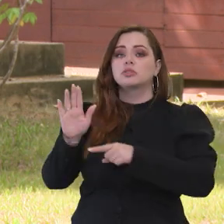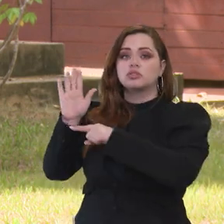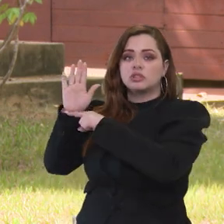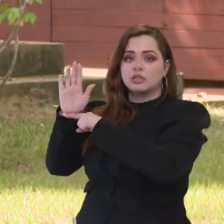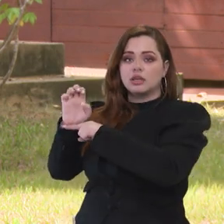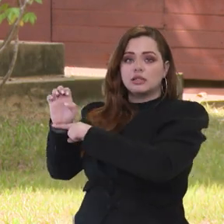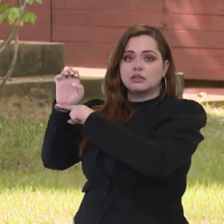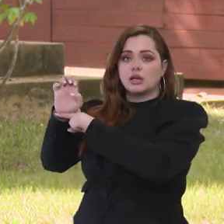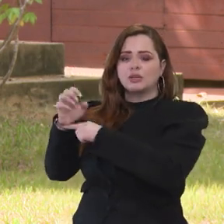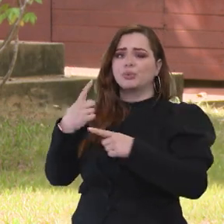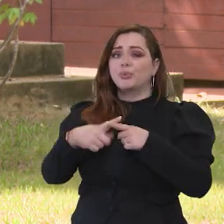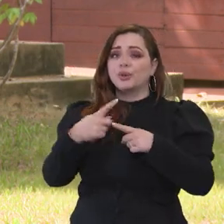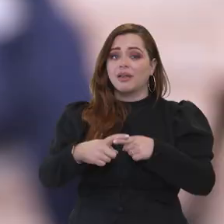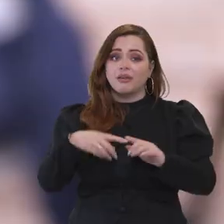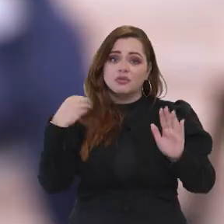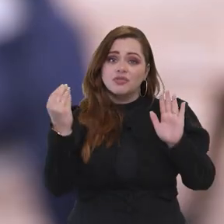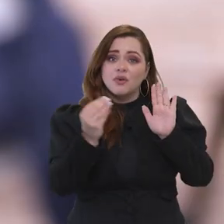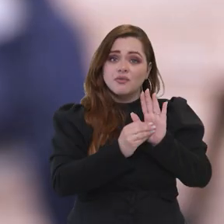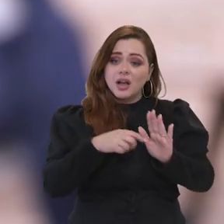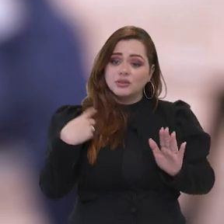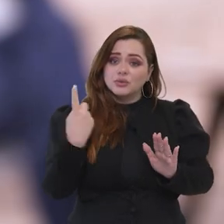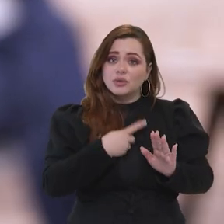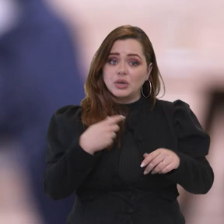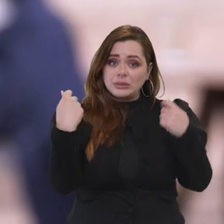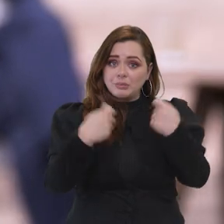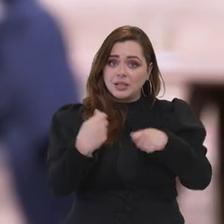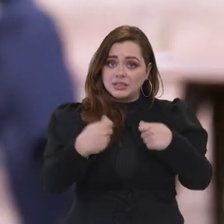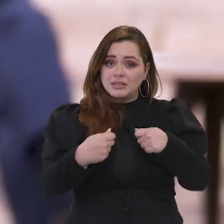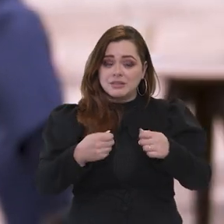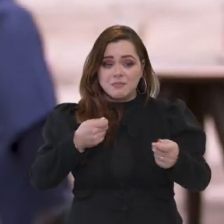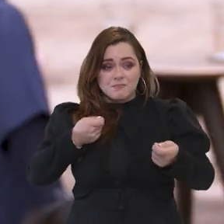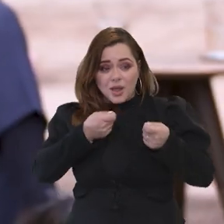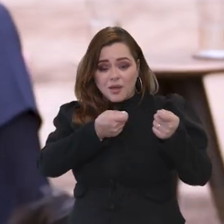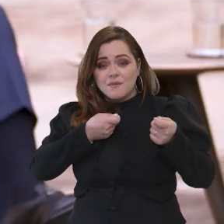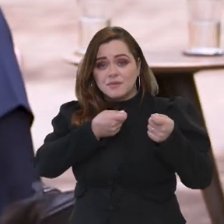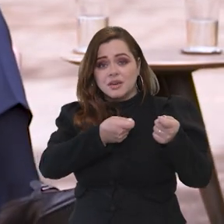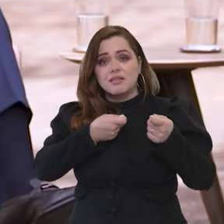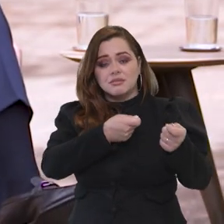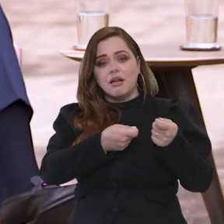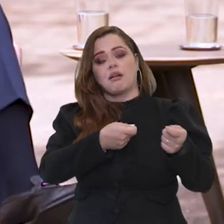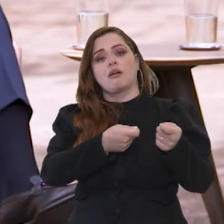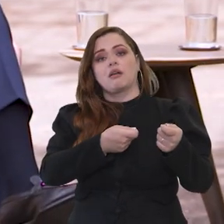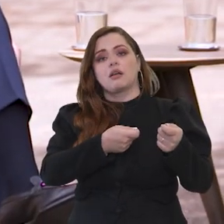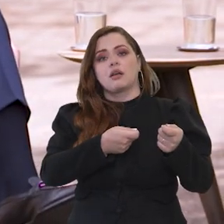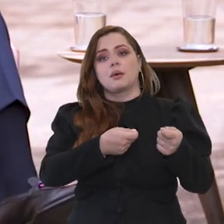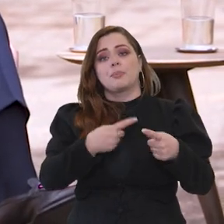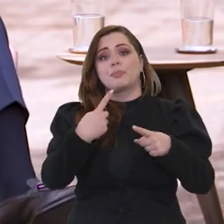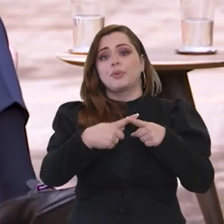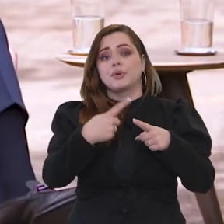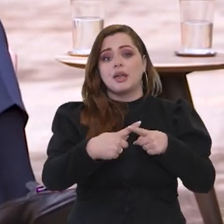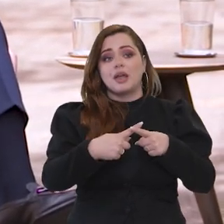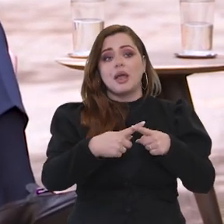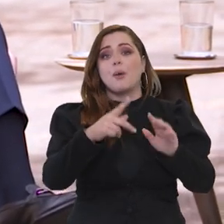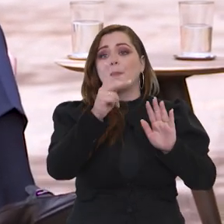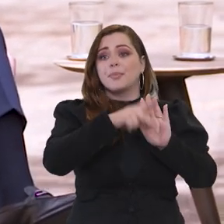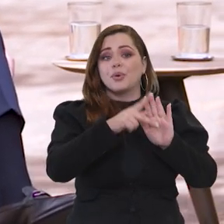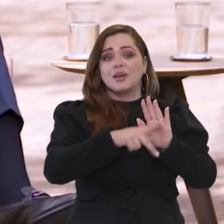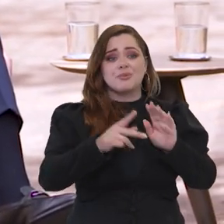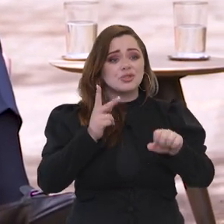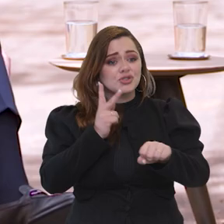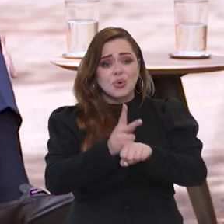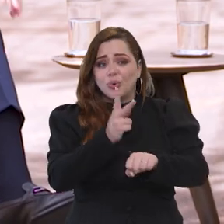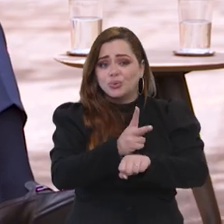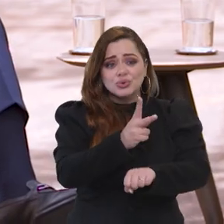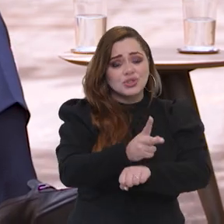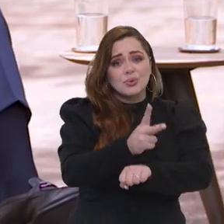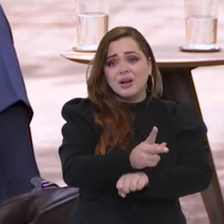Para que a gente, de fato, Carol, nós possamos enfrentar o déficit habitacional, a gente precisa, isso tem que ser um programa perene. A gente não